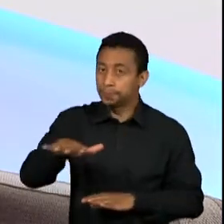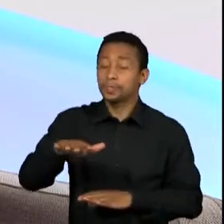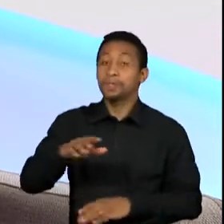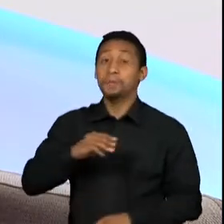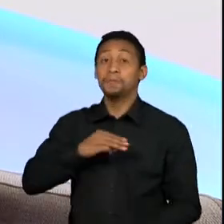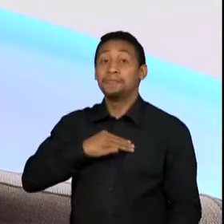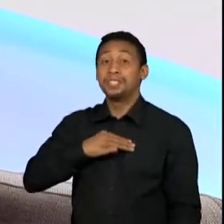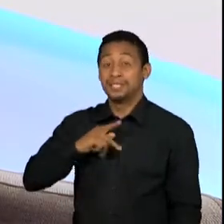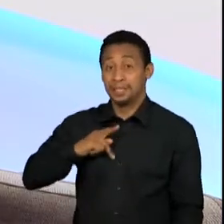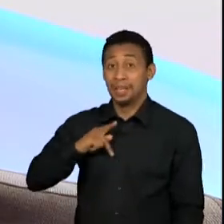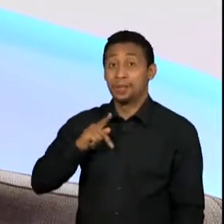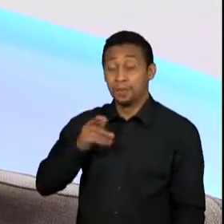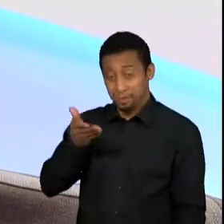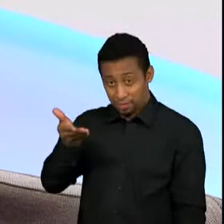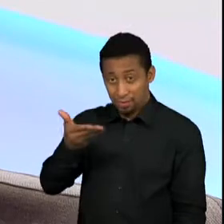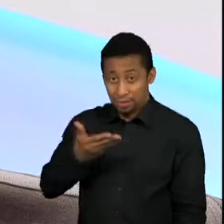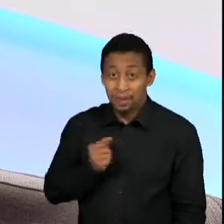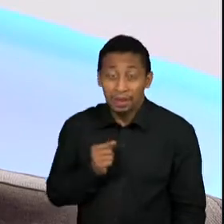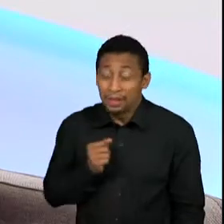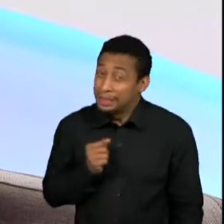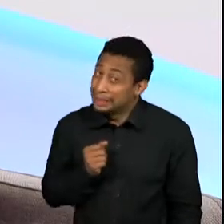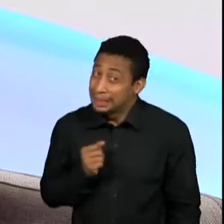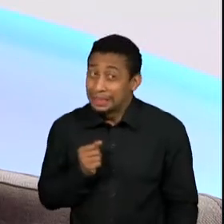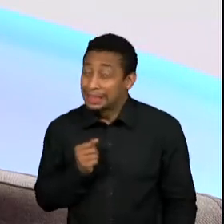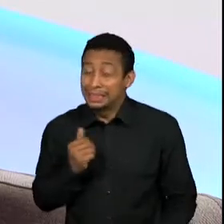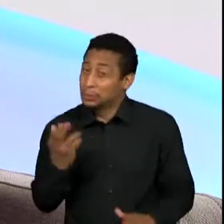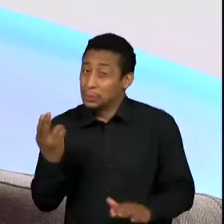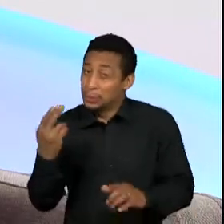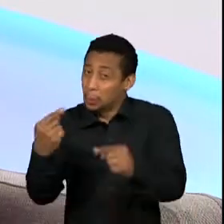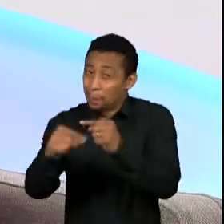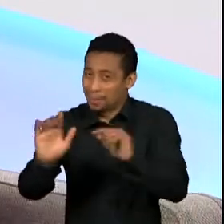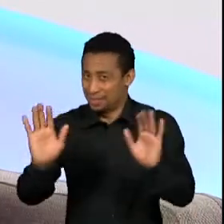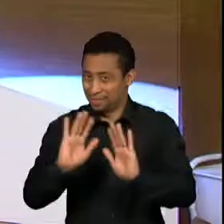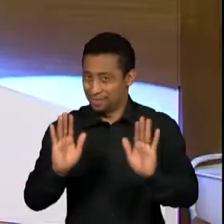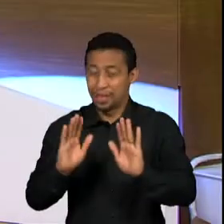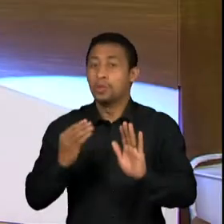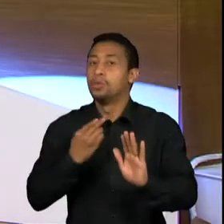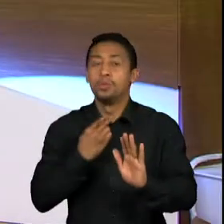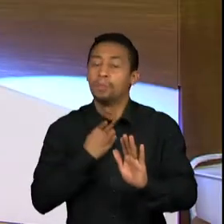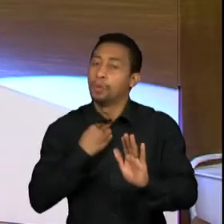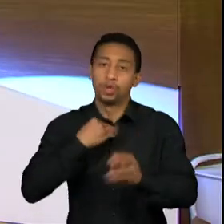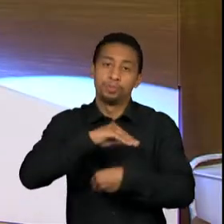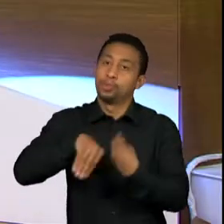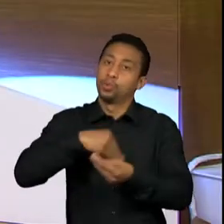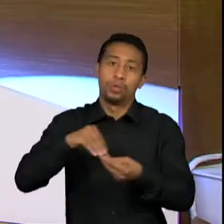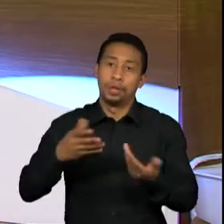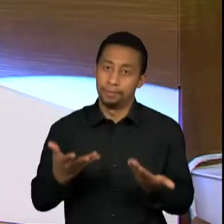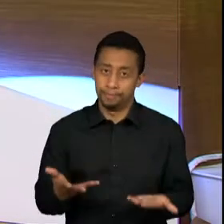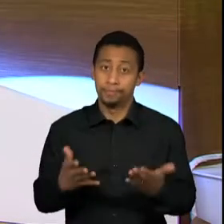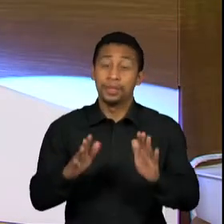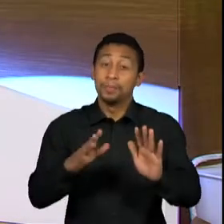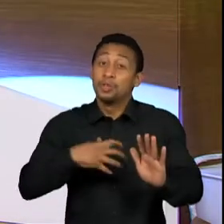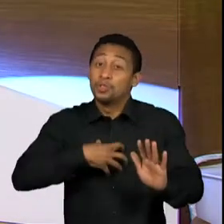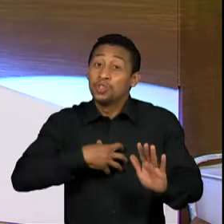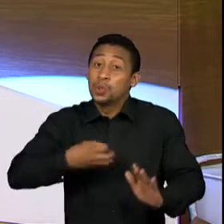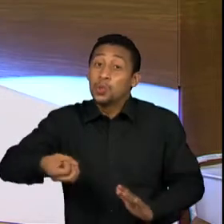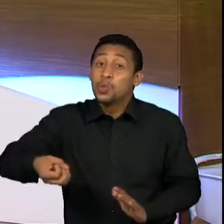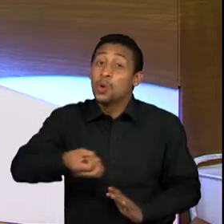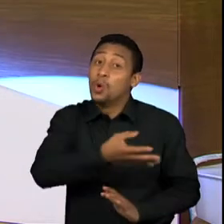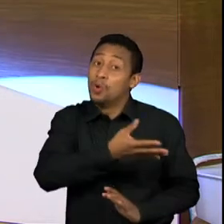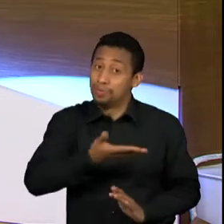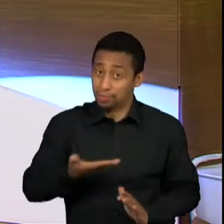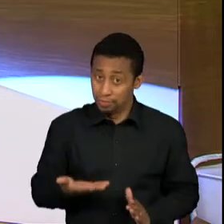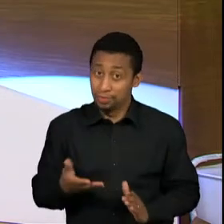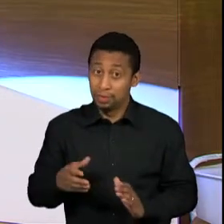possível. Nós não podemos misturar as estações e acho que isso funciona bem. Então, é algo que é novo, né? Esse número de